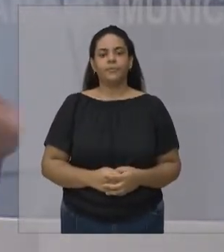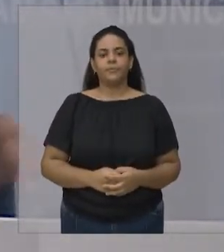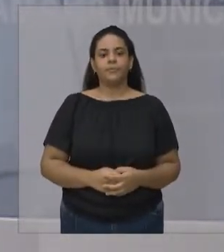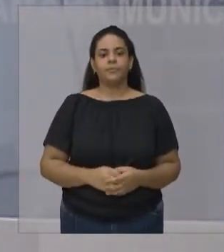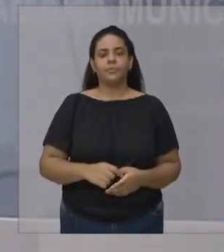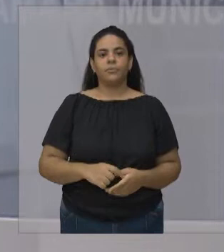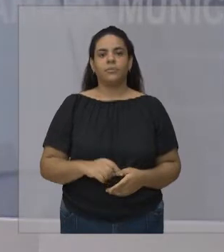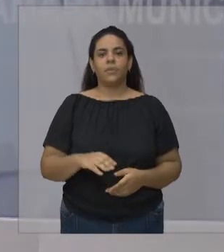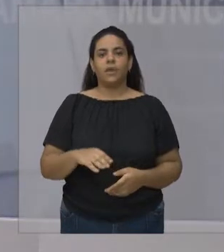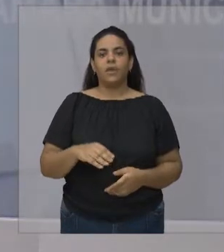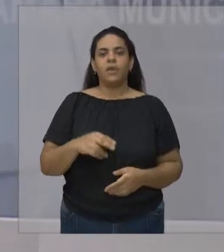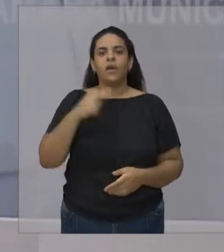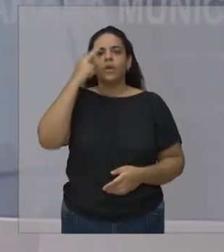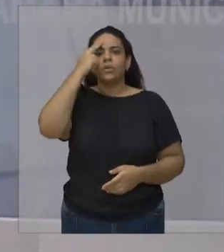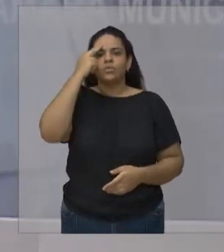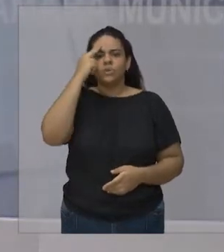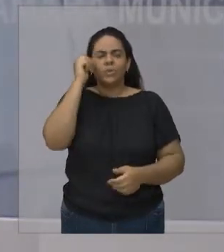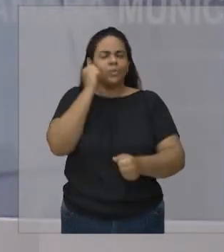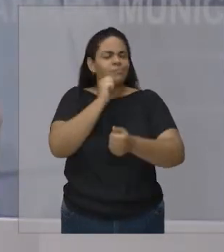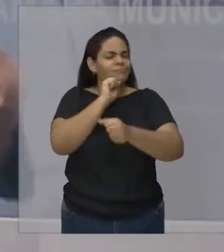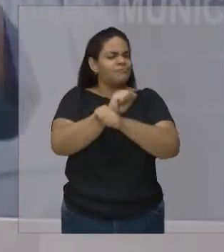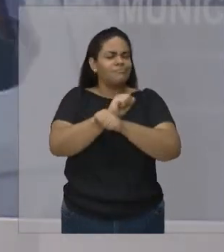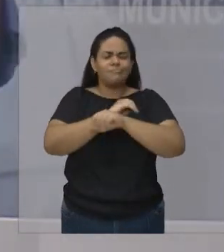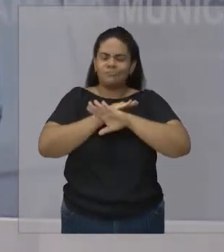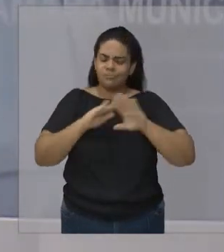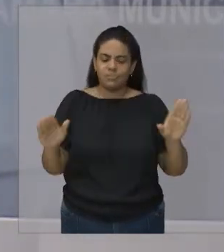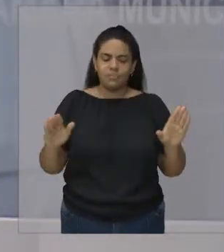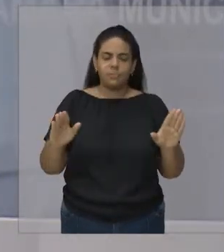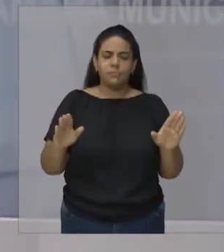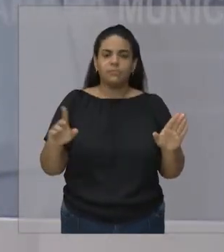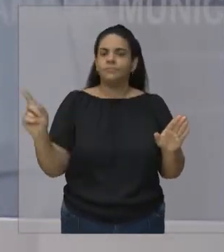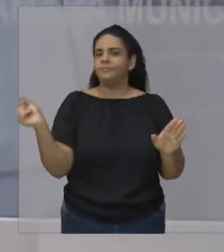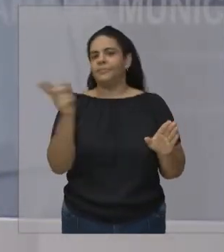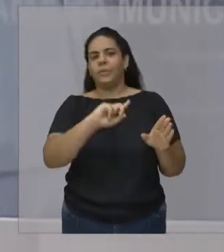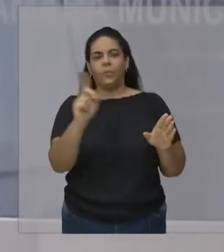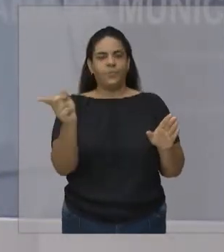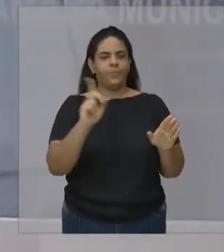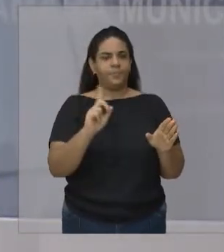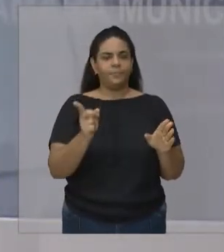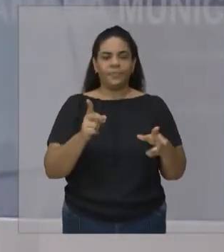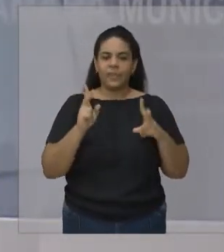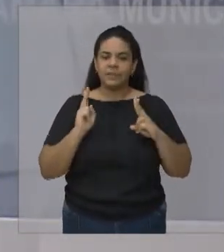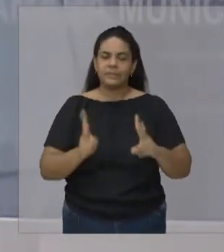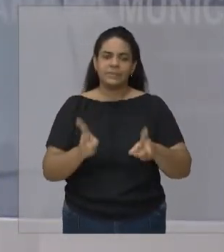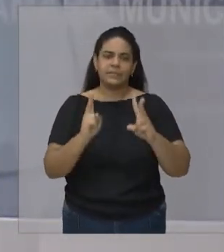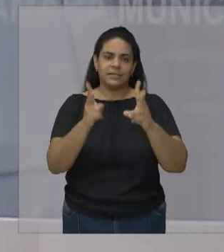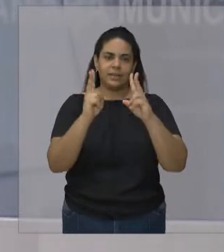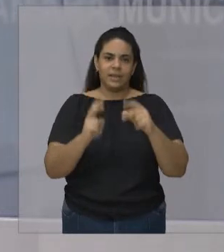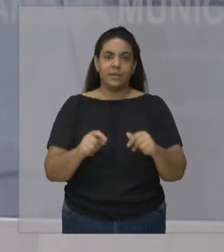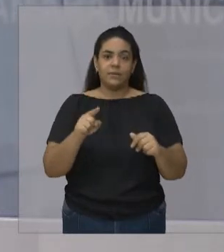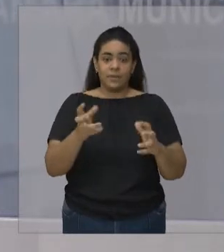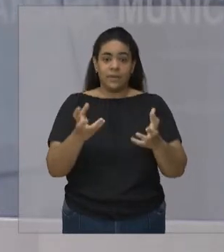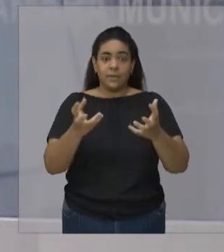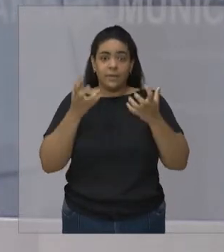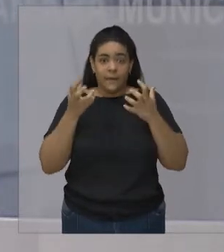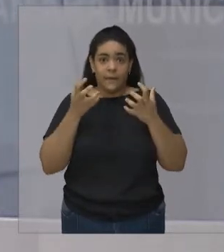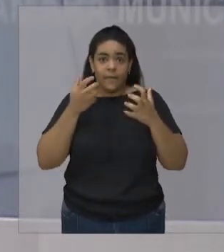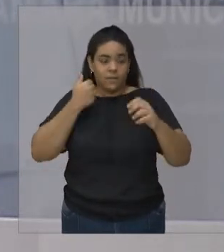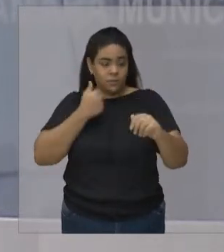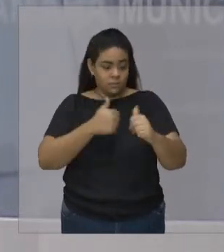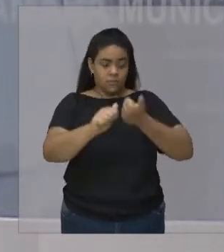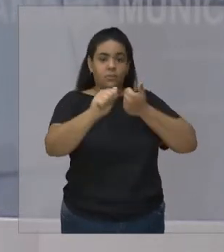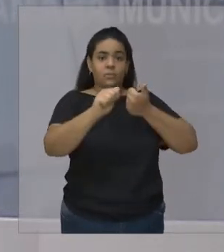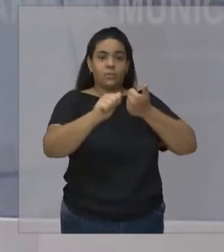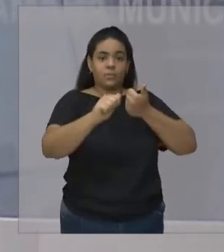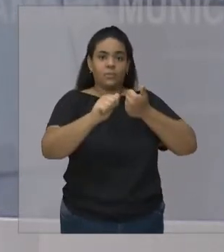Não deixe de sonhar Atletas, futuros atletas Que vão me ensinar a nadar Não deixe de